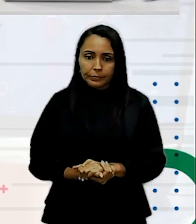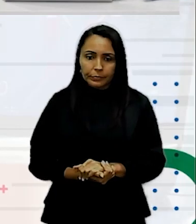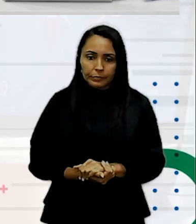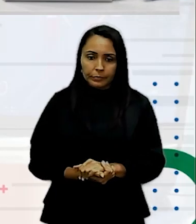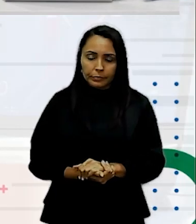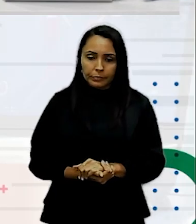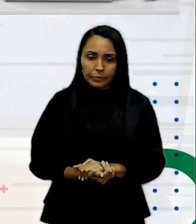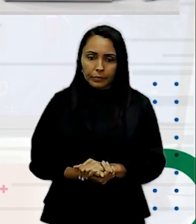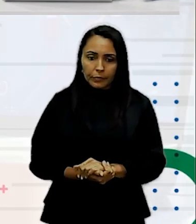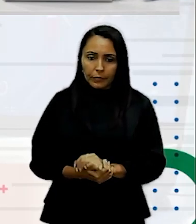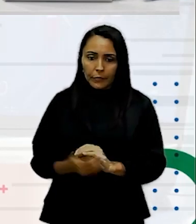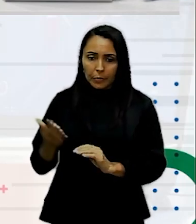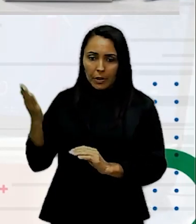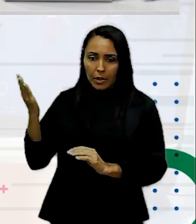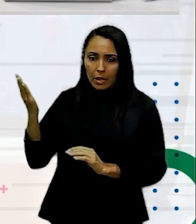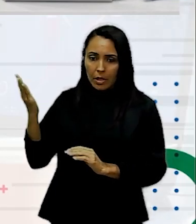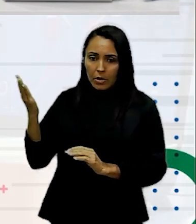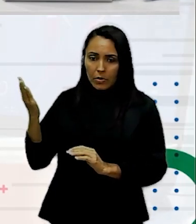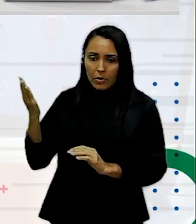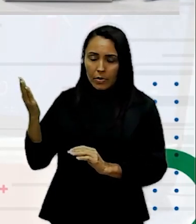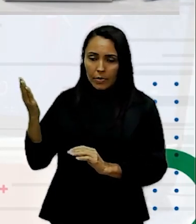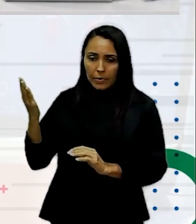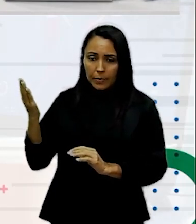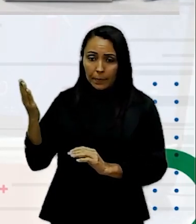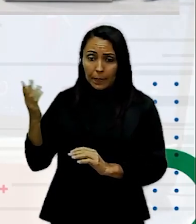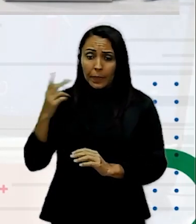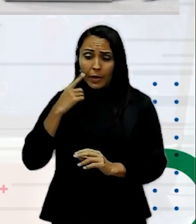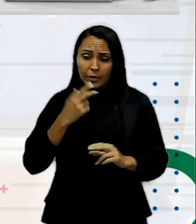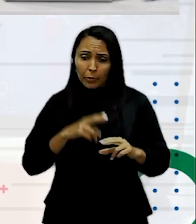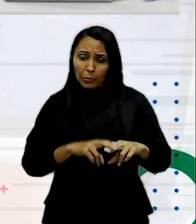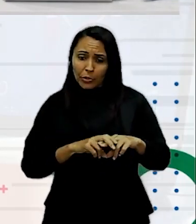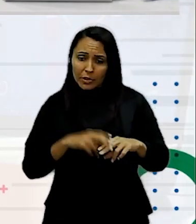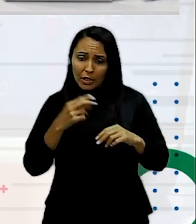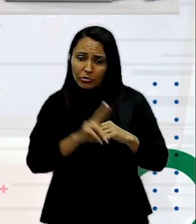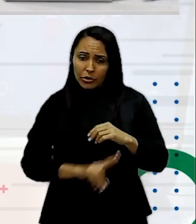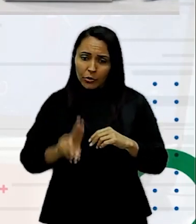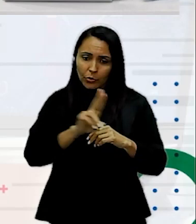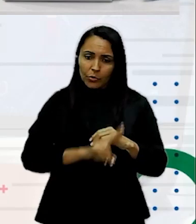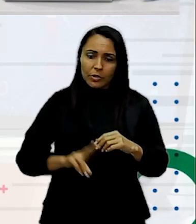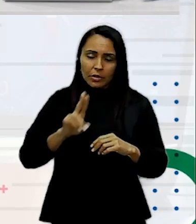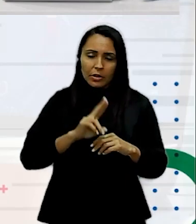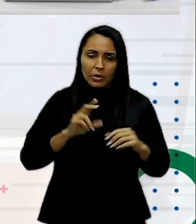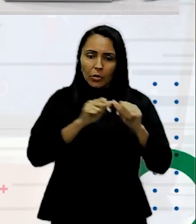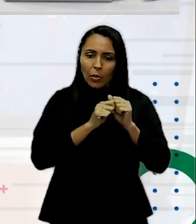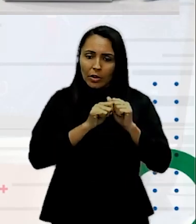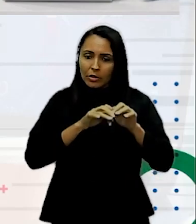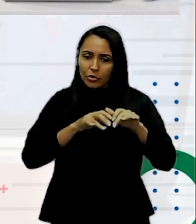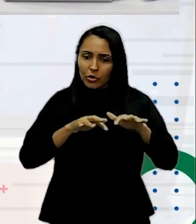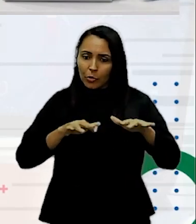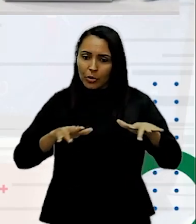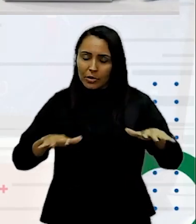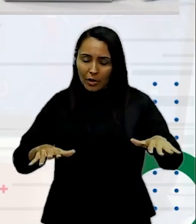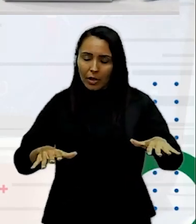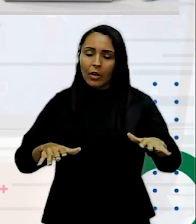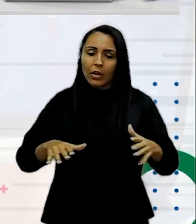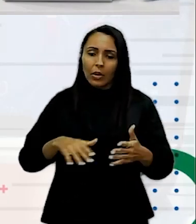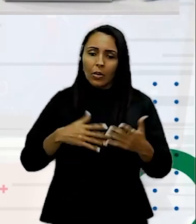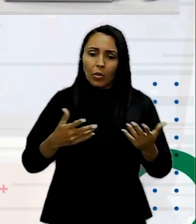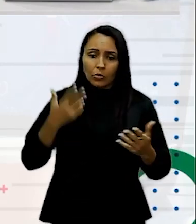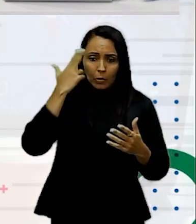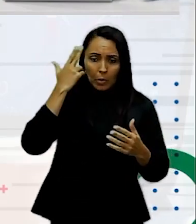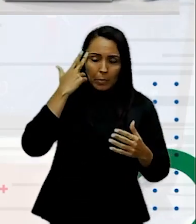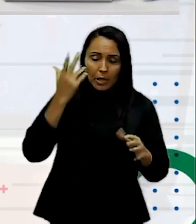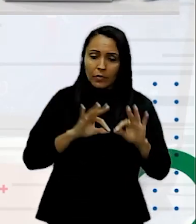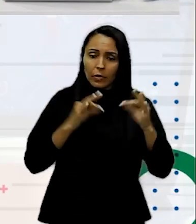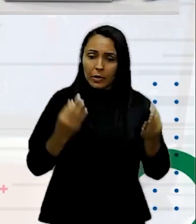Depois para cá Depois para cá Então por isso Que a gente utiliza Uma certa distribuição Familiar Lembra aqui Do